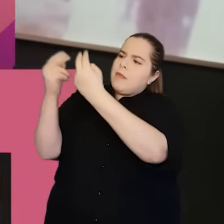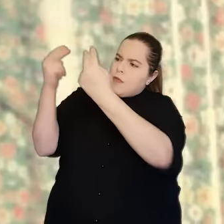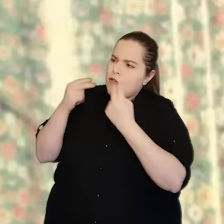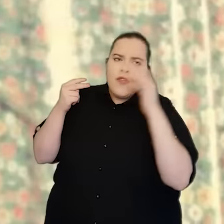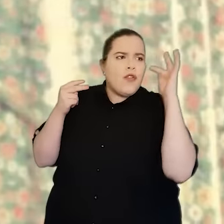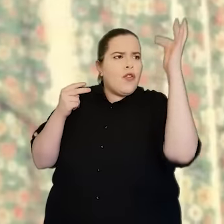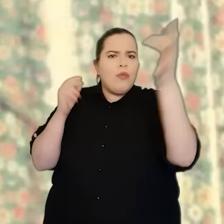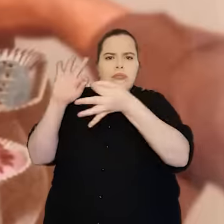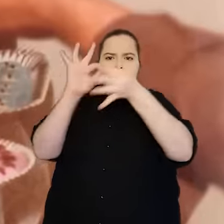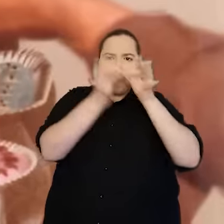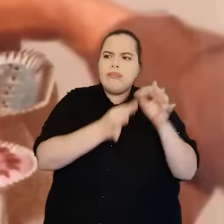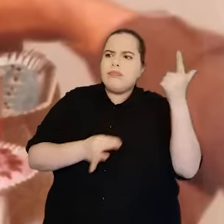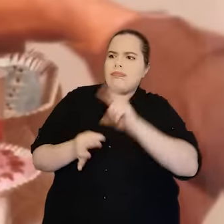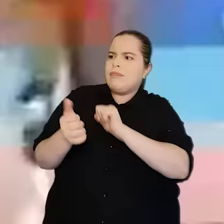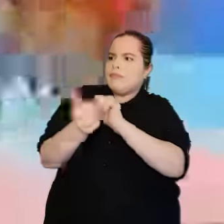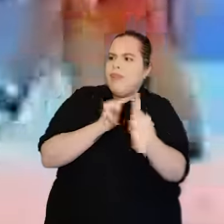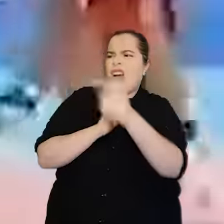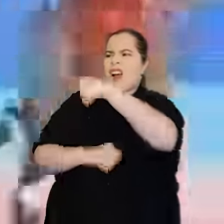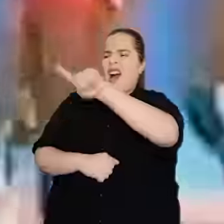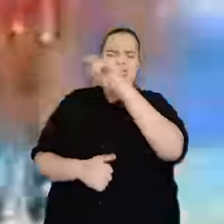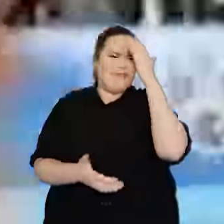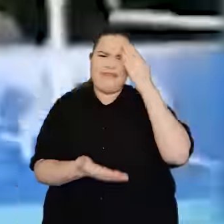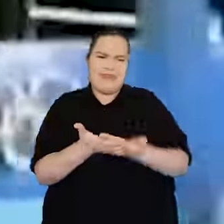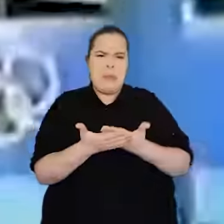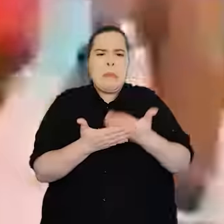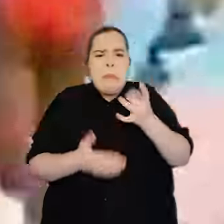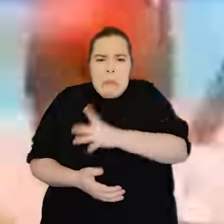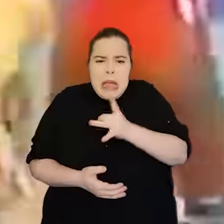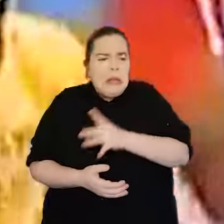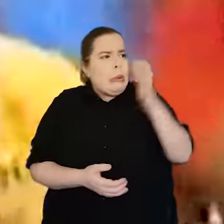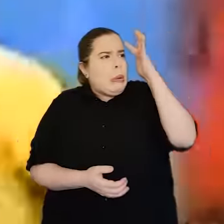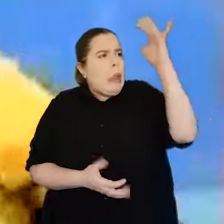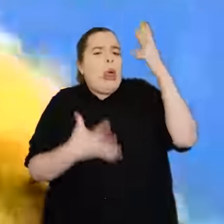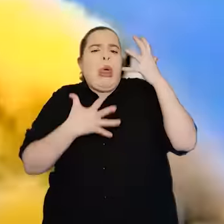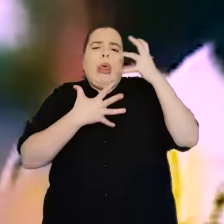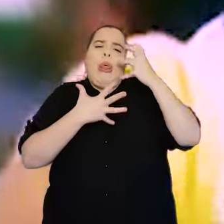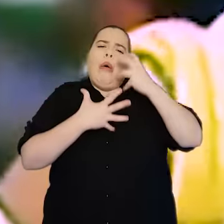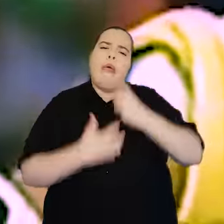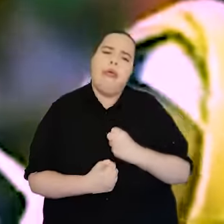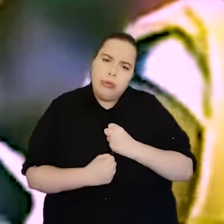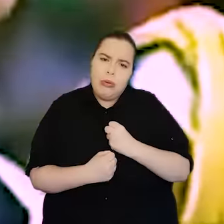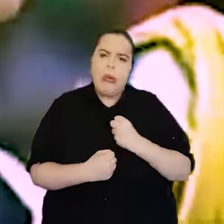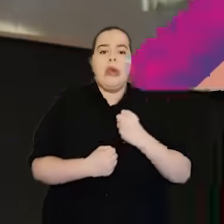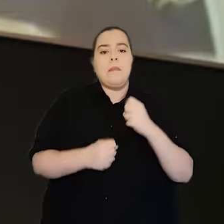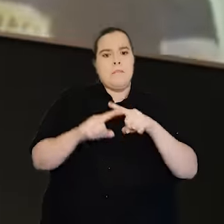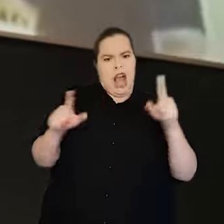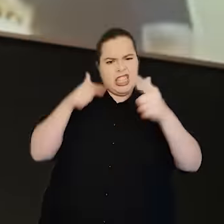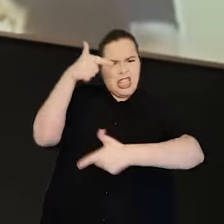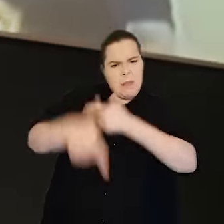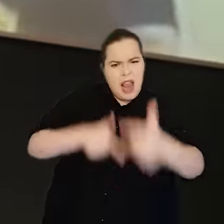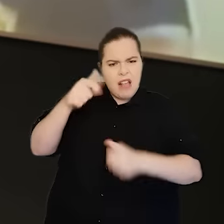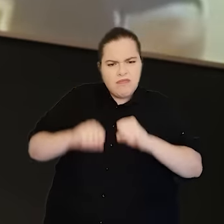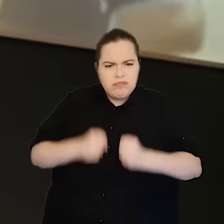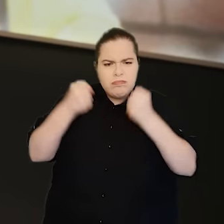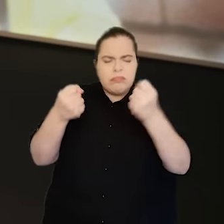família que eles iam me ver na Olimpíada. Eles duvidavam. Era medo que eu sonhasse alto demais e caísse. Mas eu